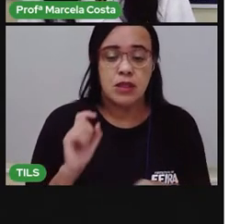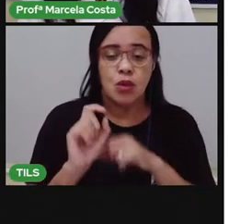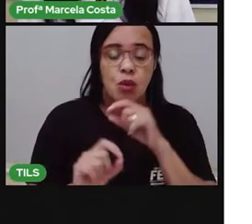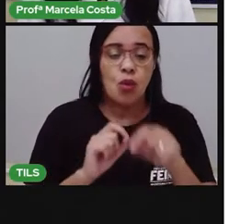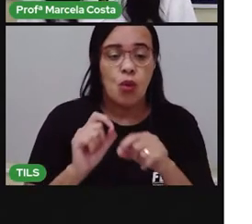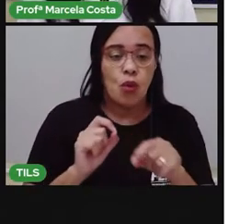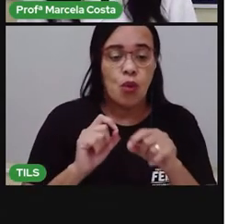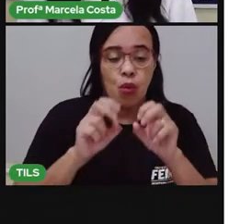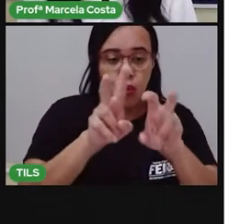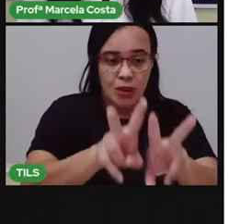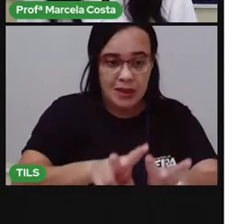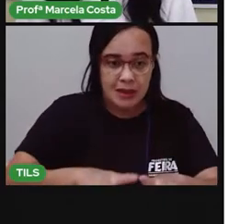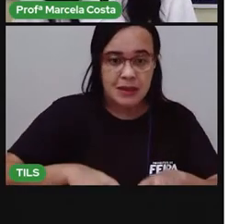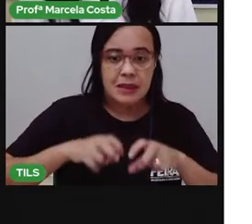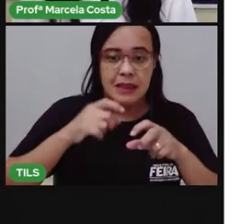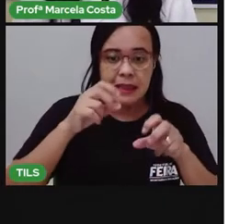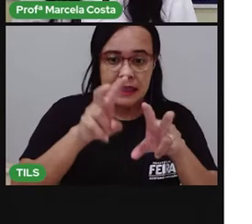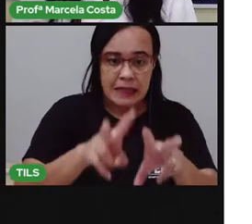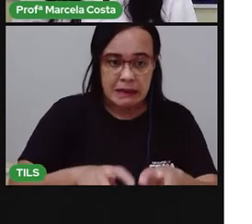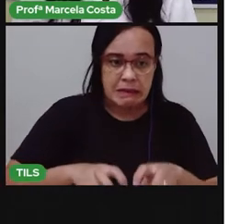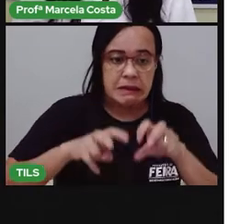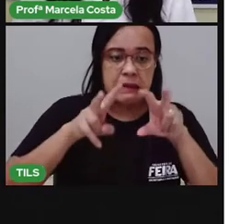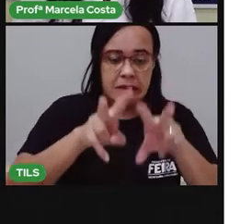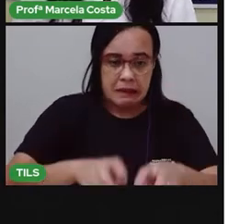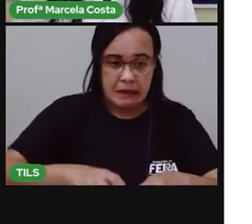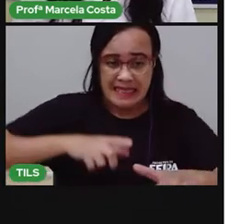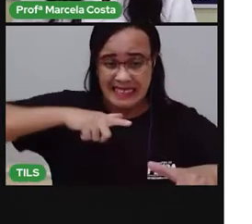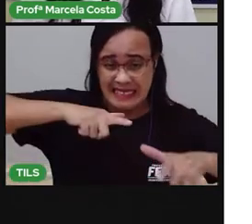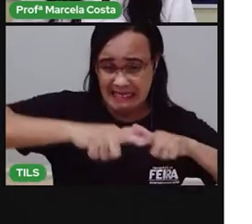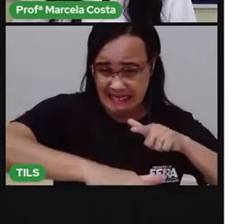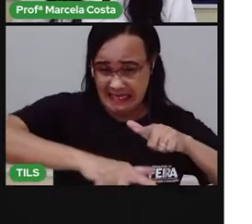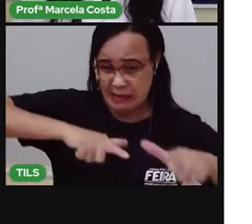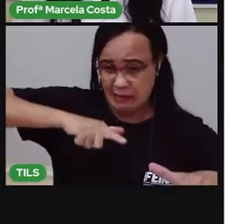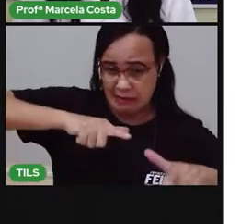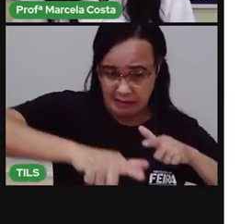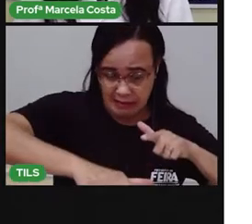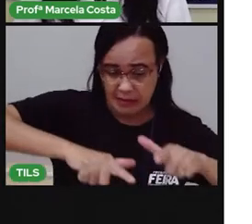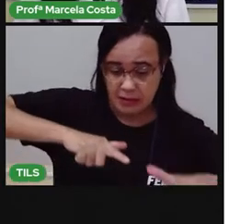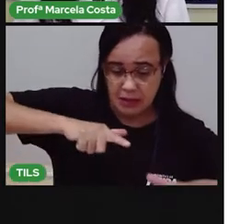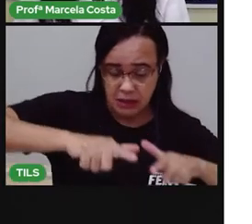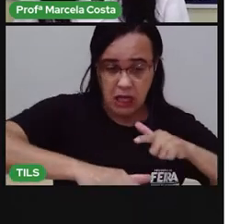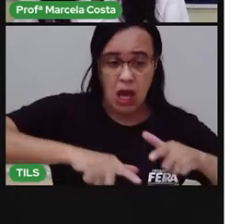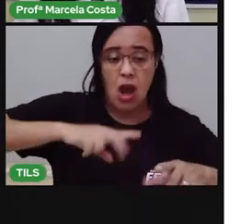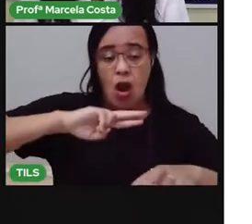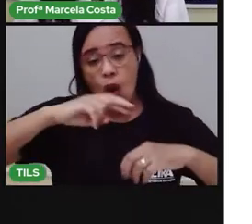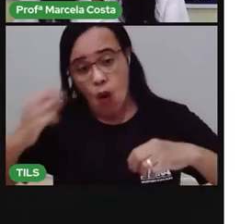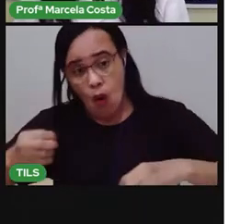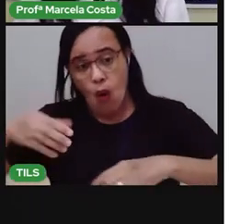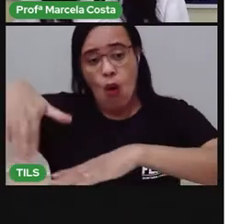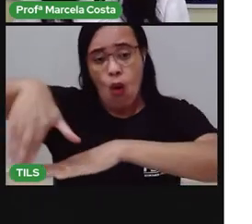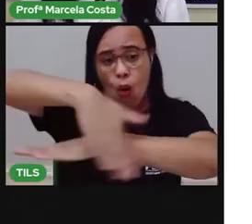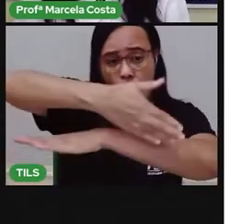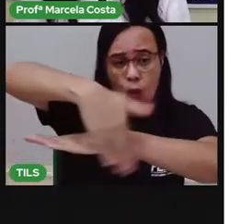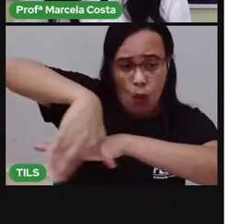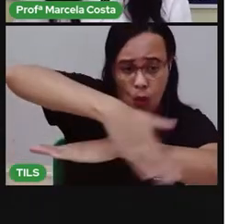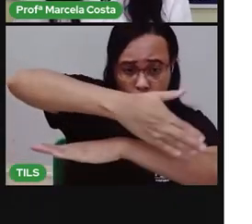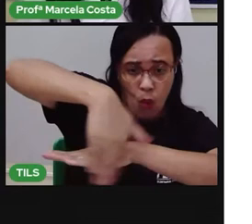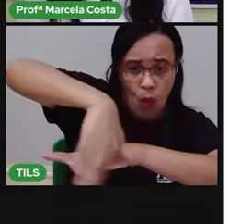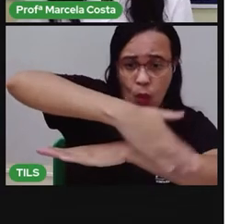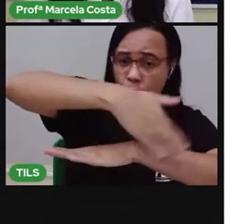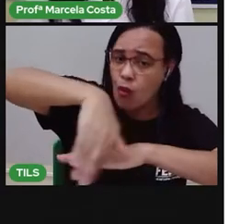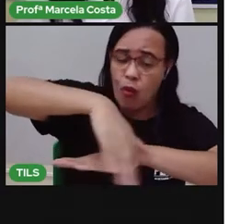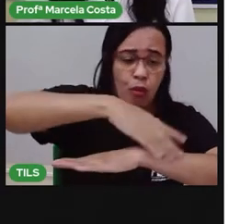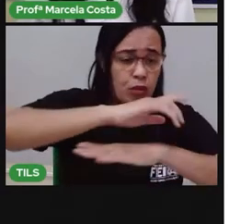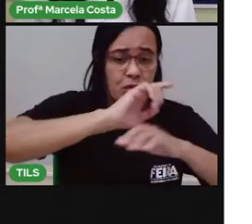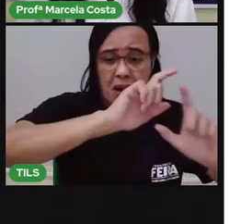Trabalhar, né? Tanto trabalhar na zona rural, se você